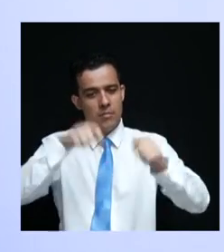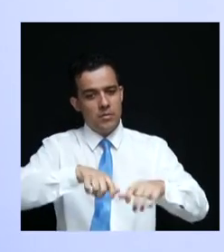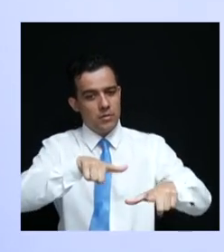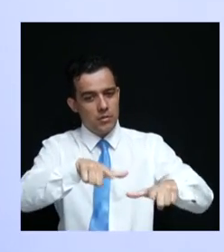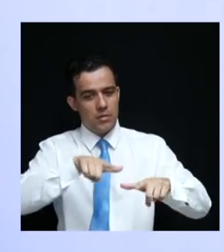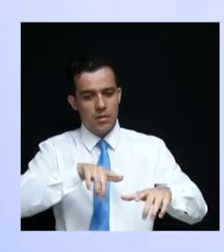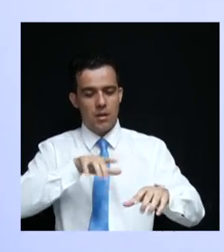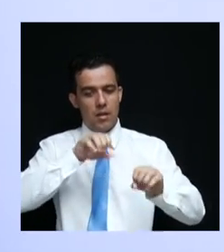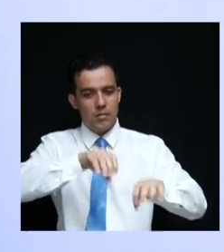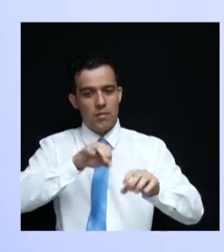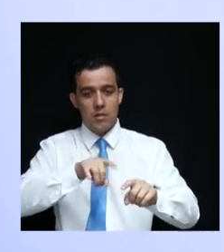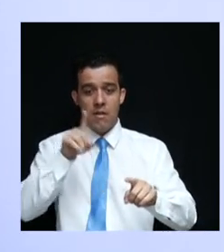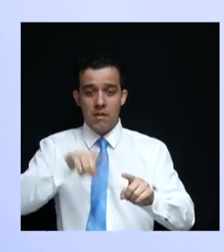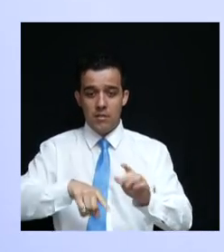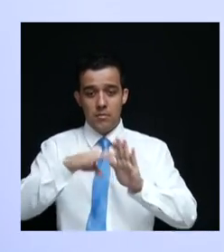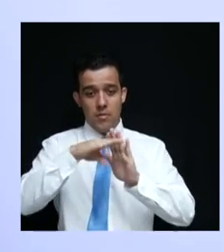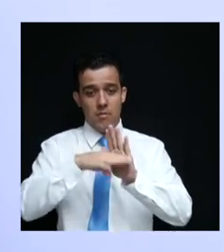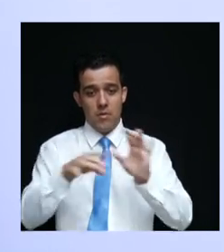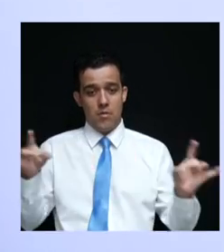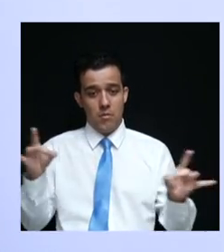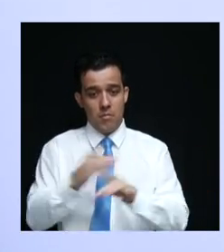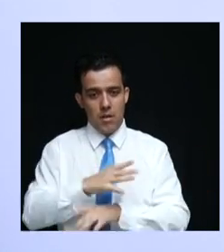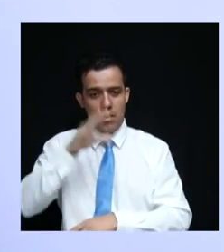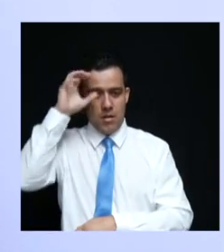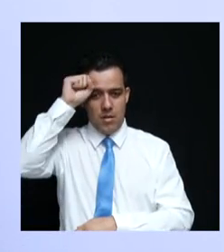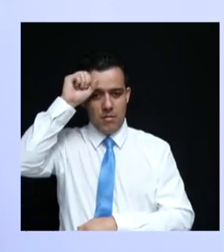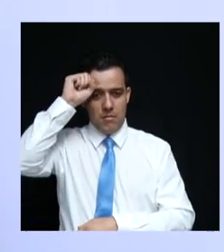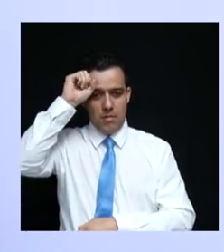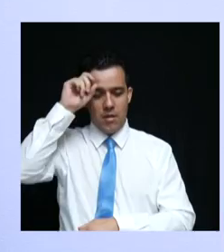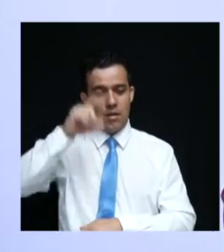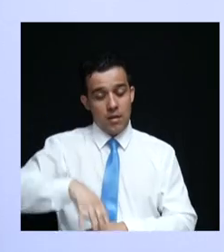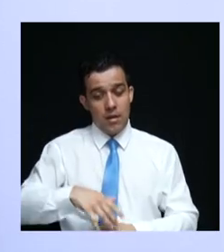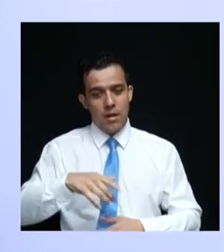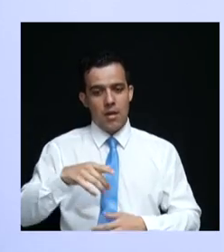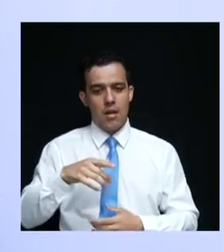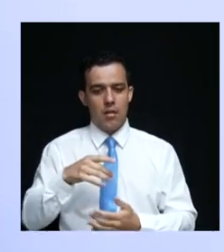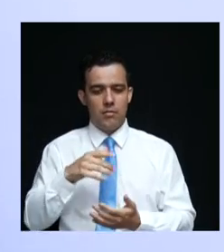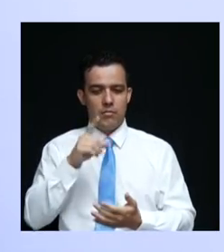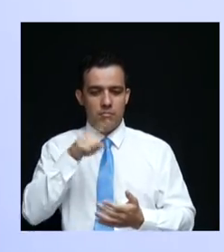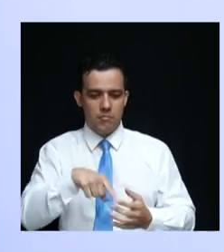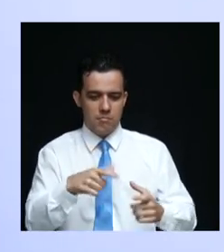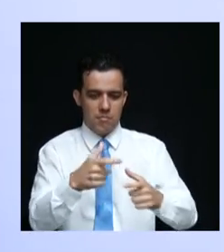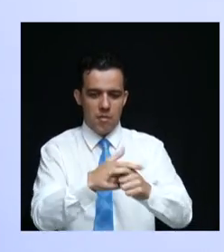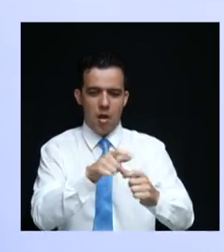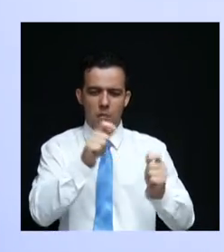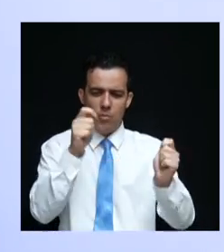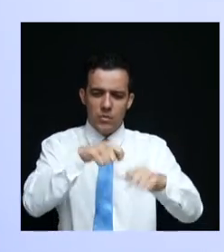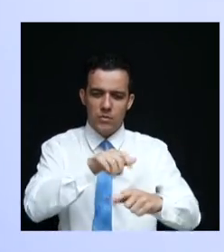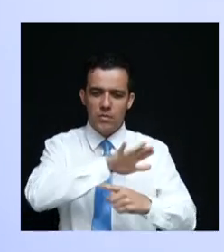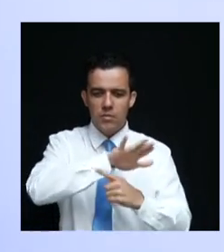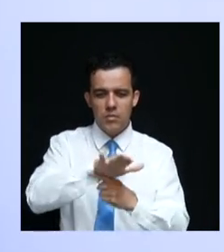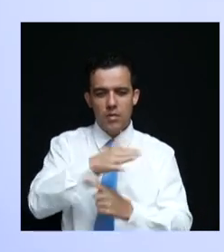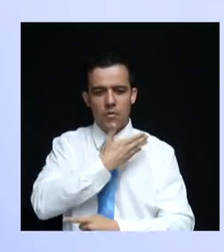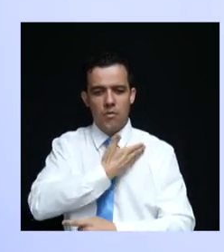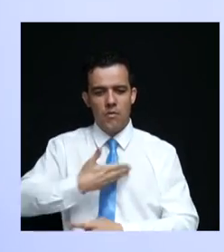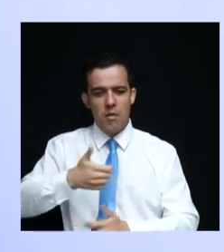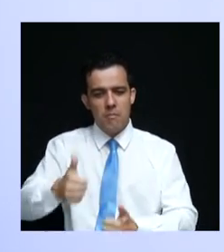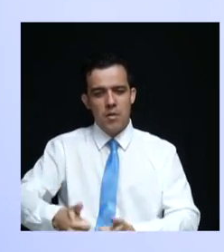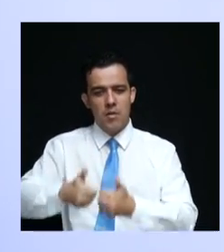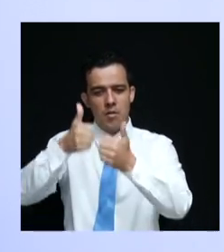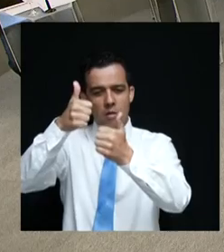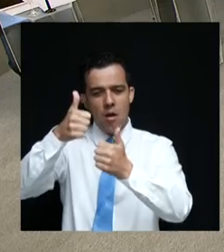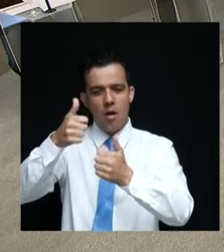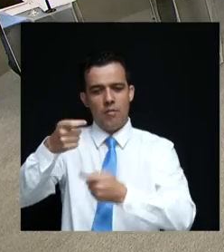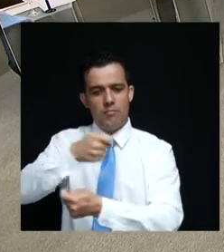completo para atender aquele micro e pequeno produtor que pode ajudar o Estado a melhorar a sua economia.